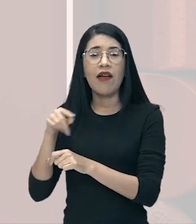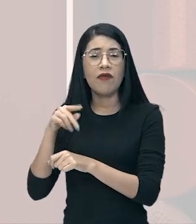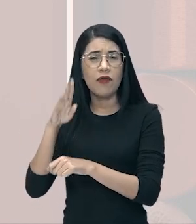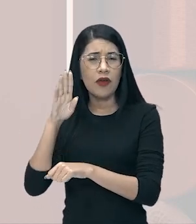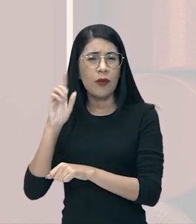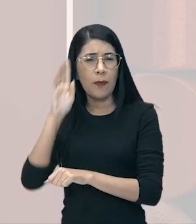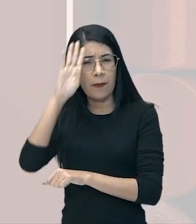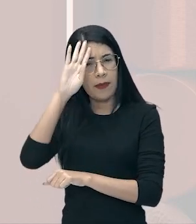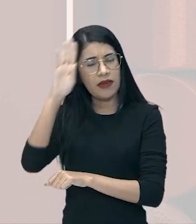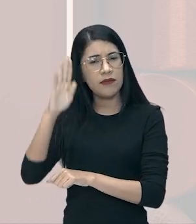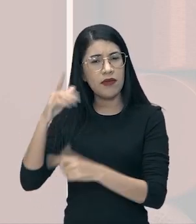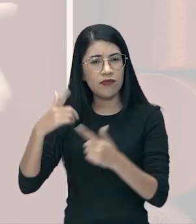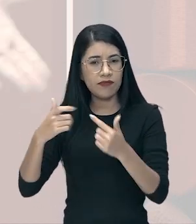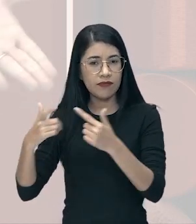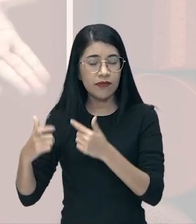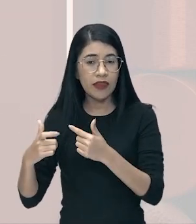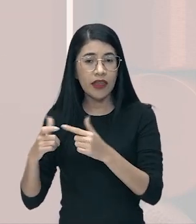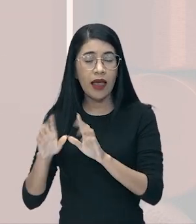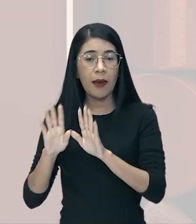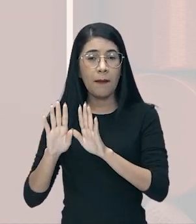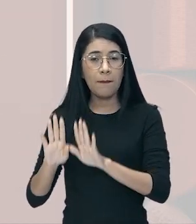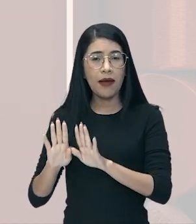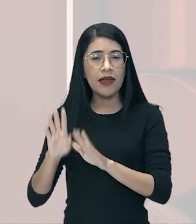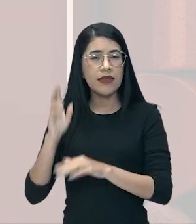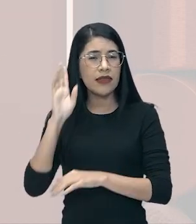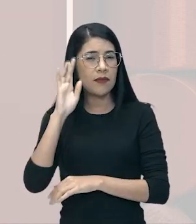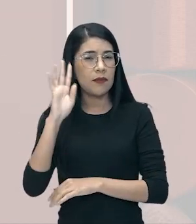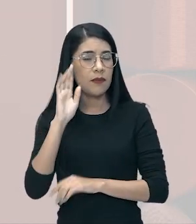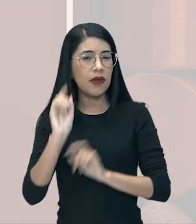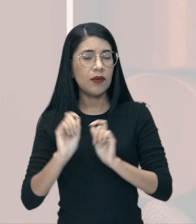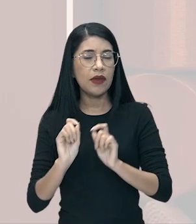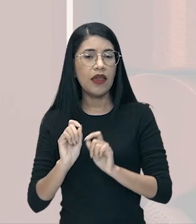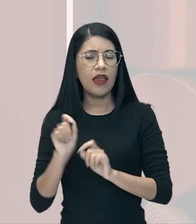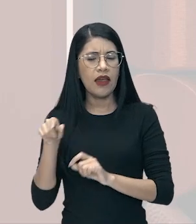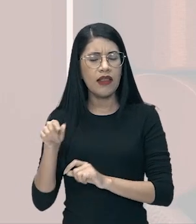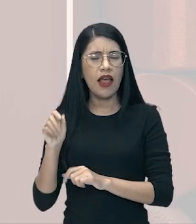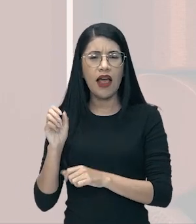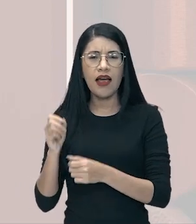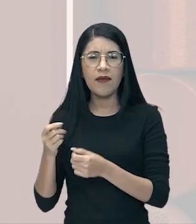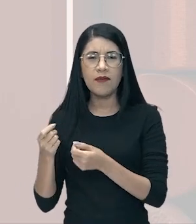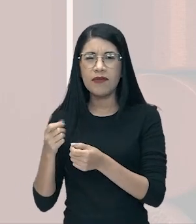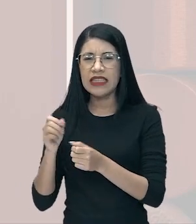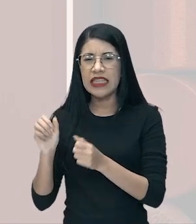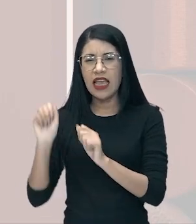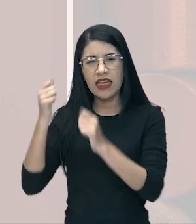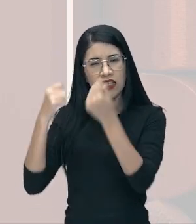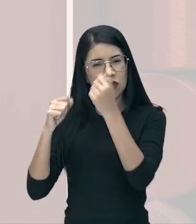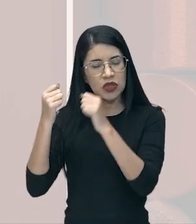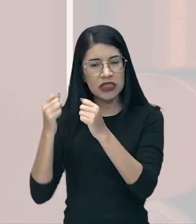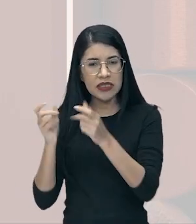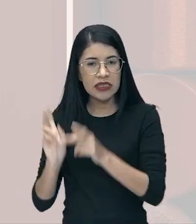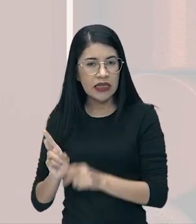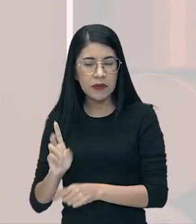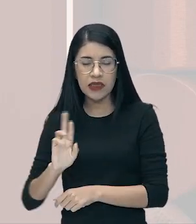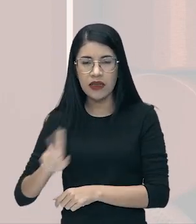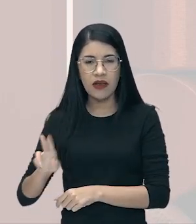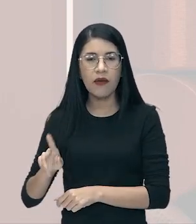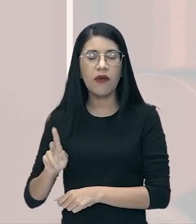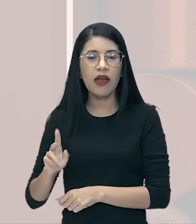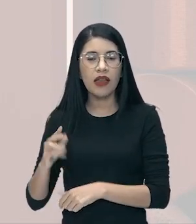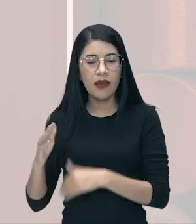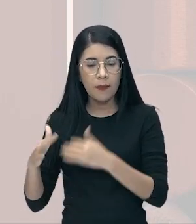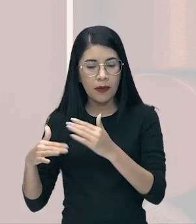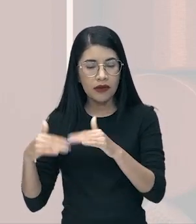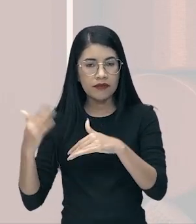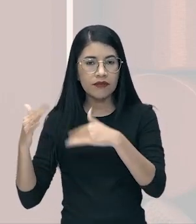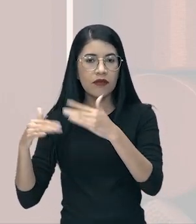antes vista. Só que, vocês devem imaginar, professor, eles não vão ficar sem parque industrial para sempre. À medida em que o tempo vai